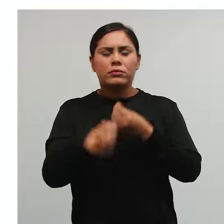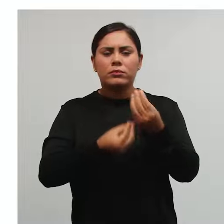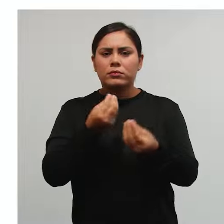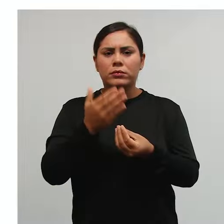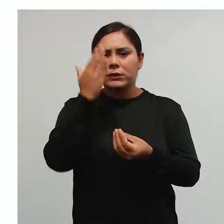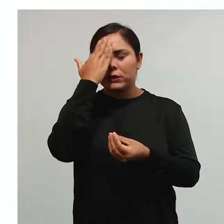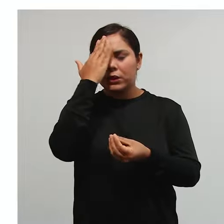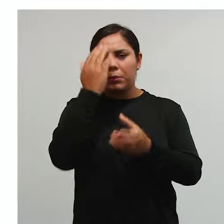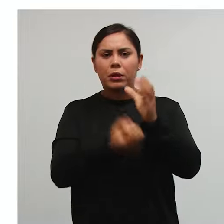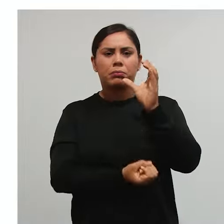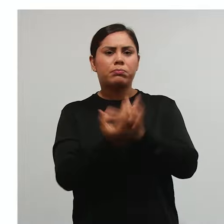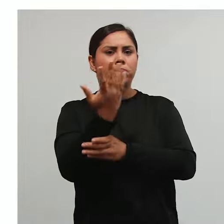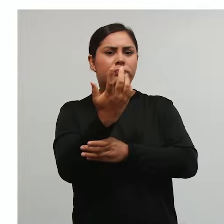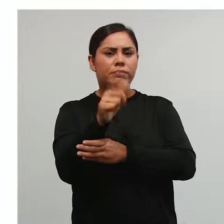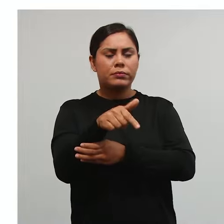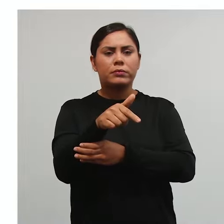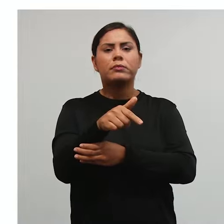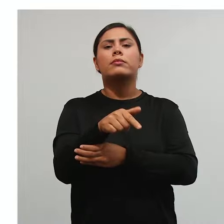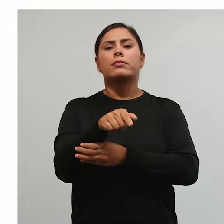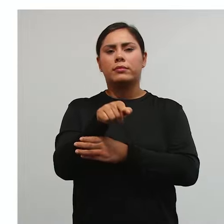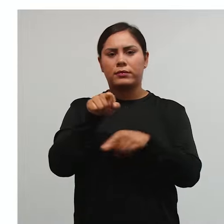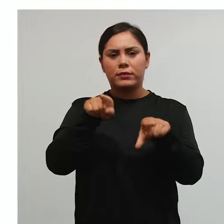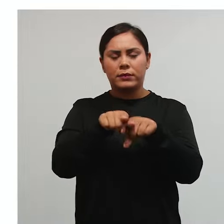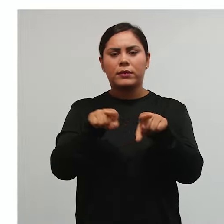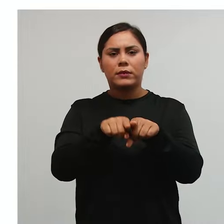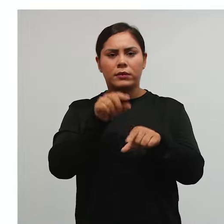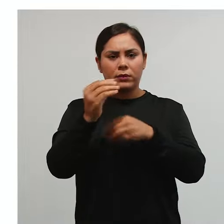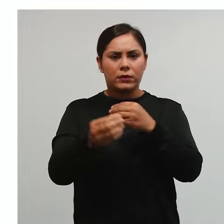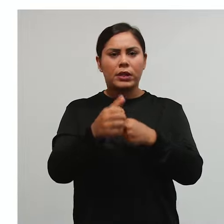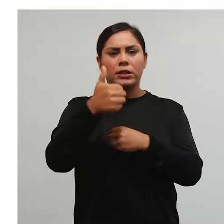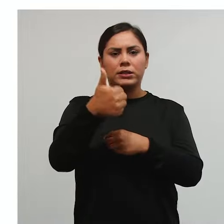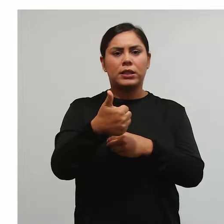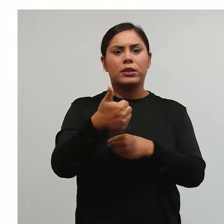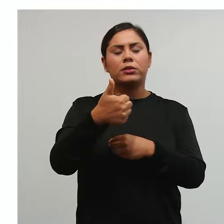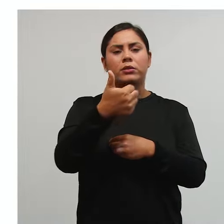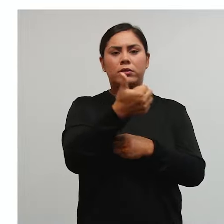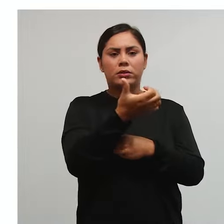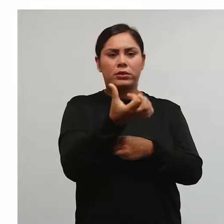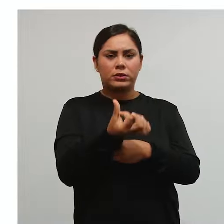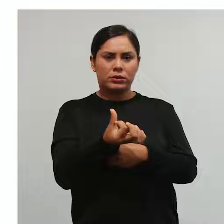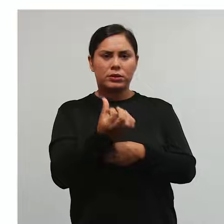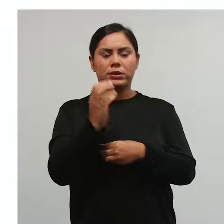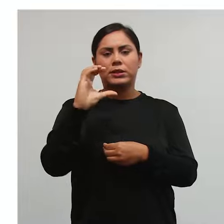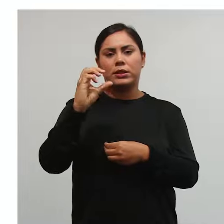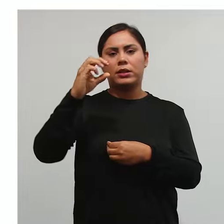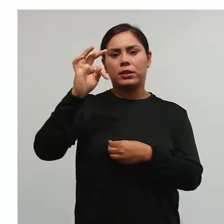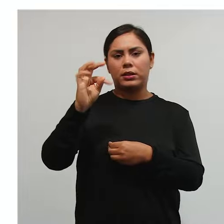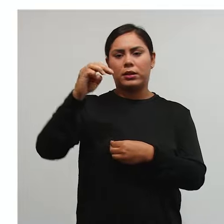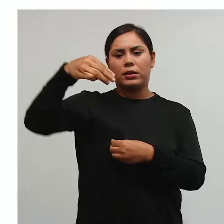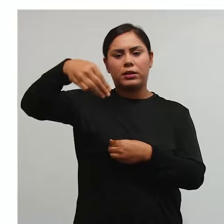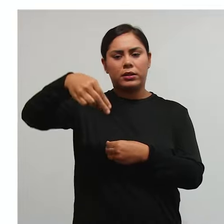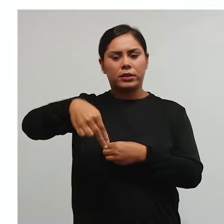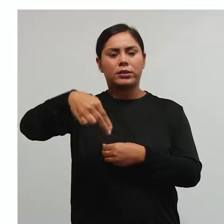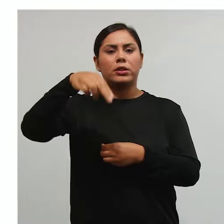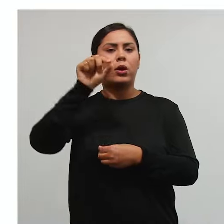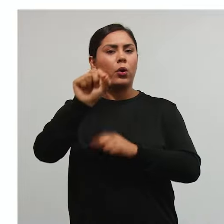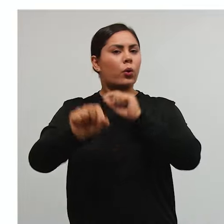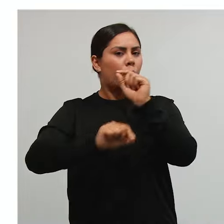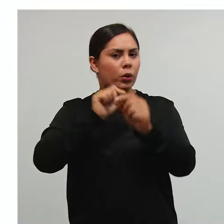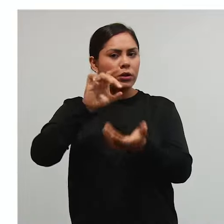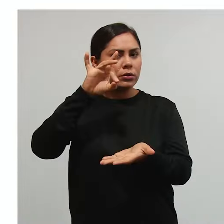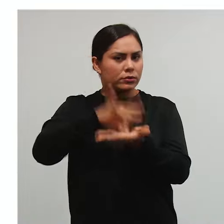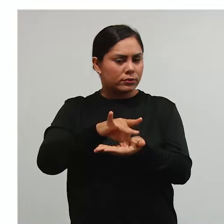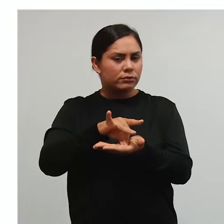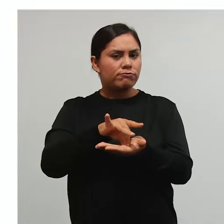aspecto temporal? Isso está lá no 116 do CTN. Então, para a situação